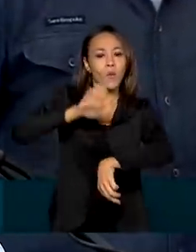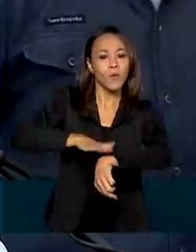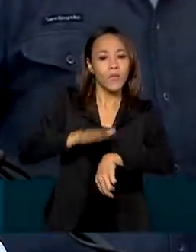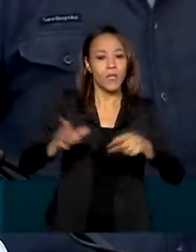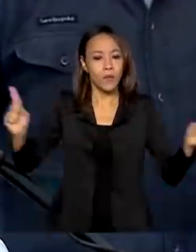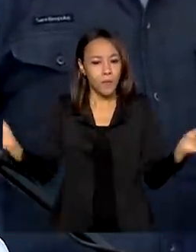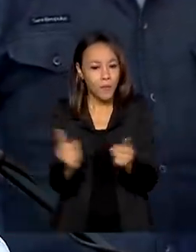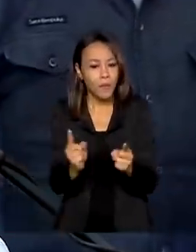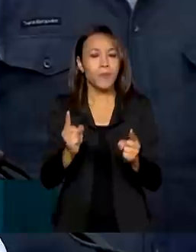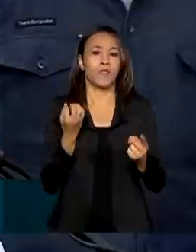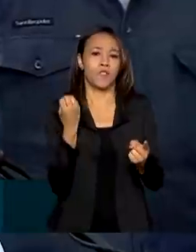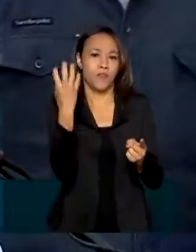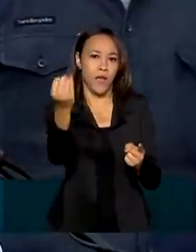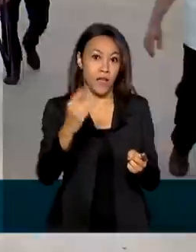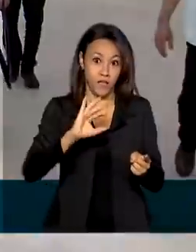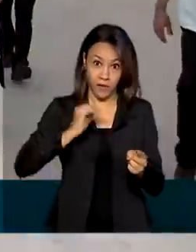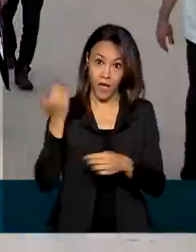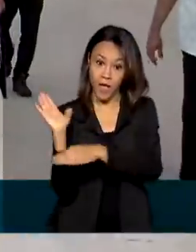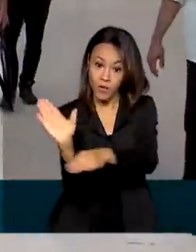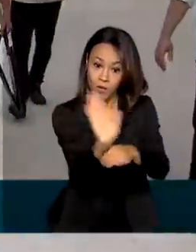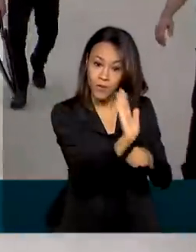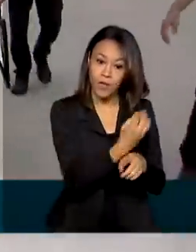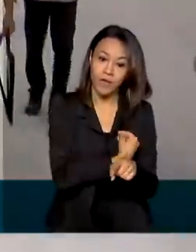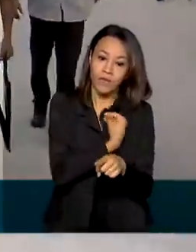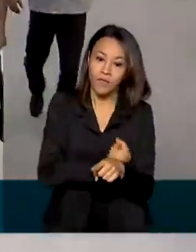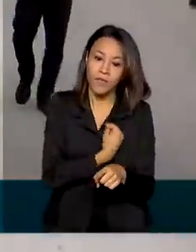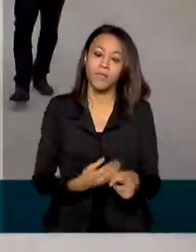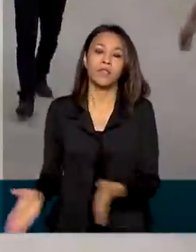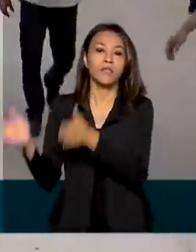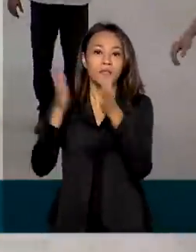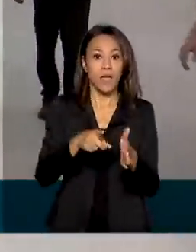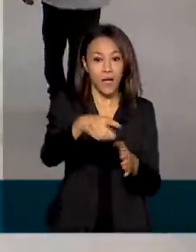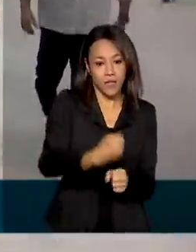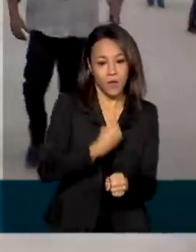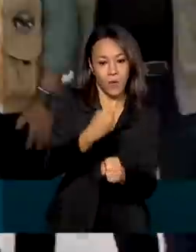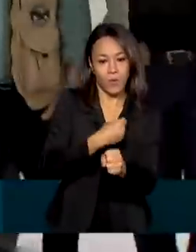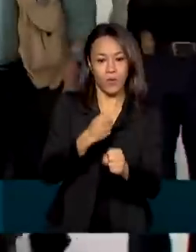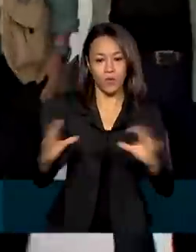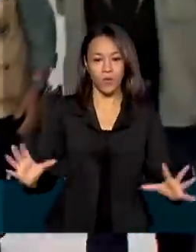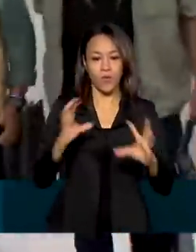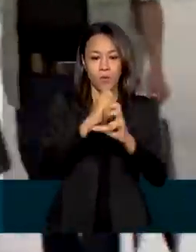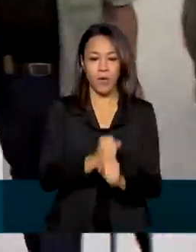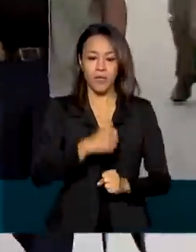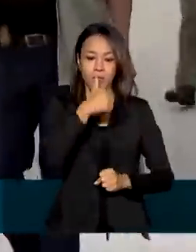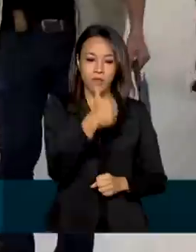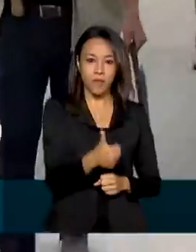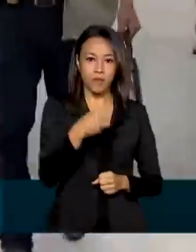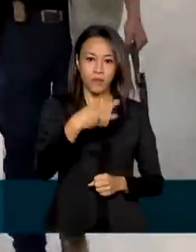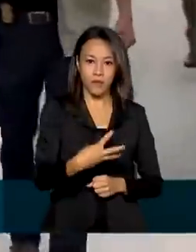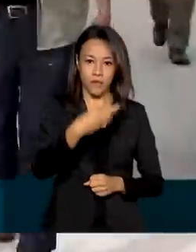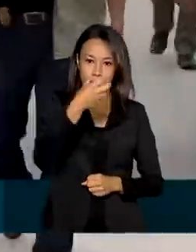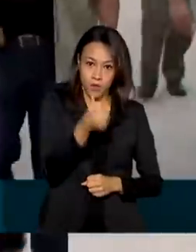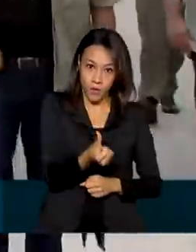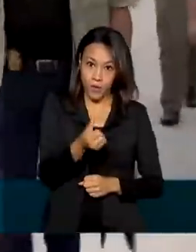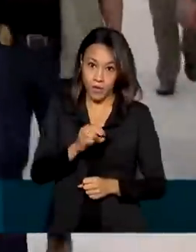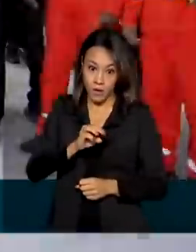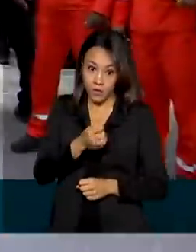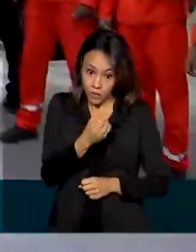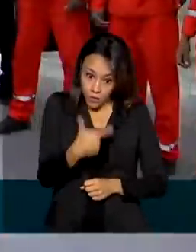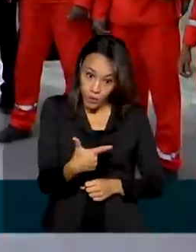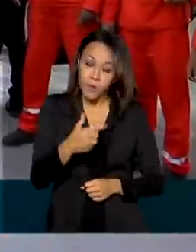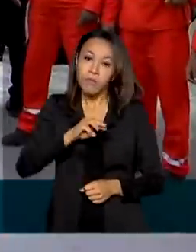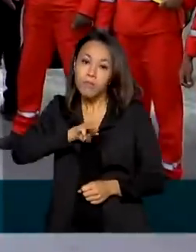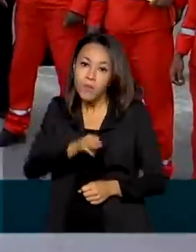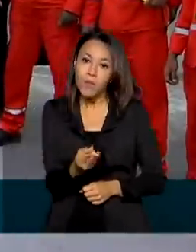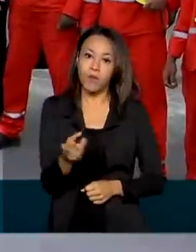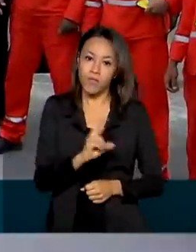viagem, vai salvar vidas. A obra, que está orçada em 182 milhões de reais, recebeu a visita do